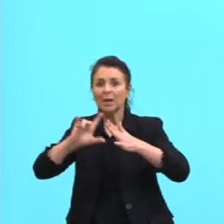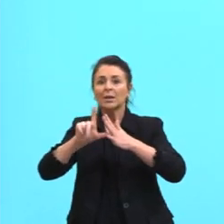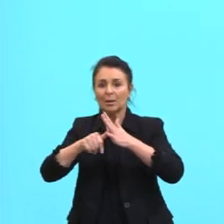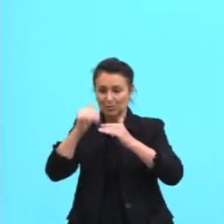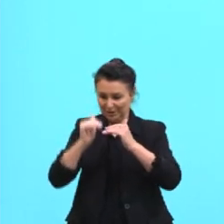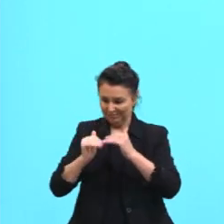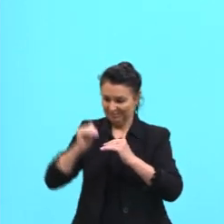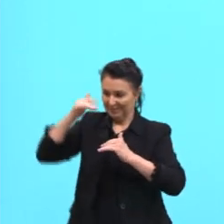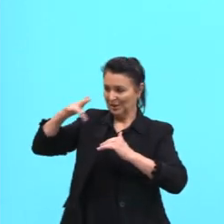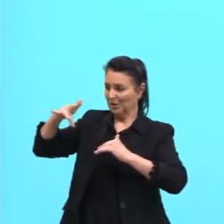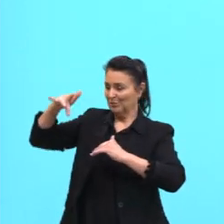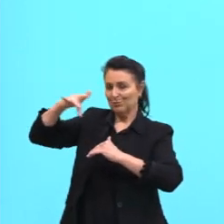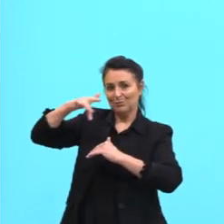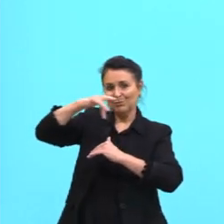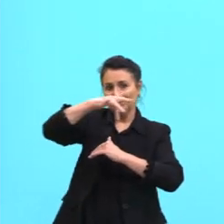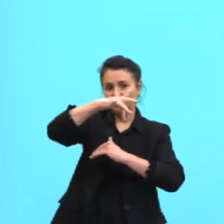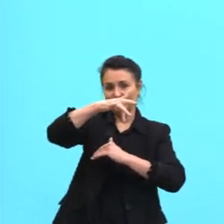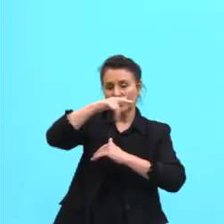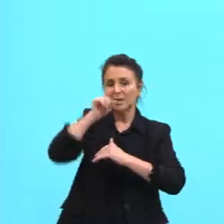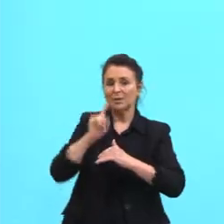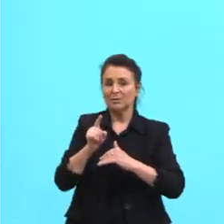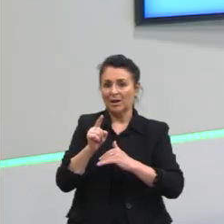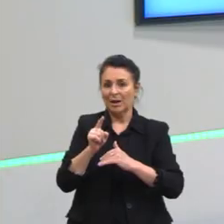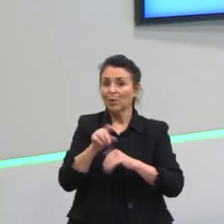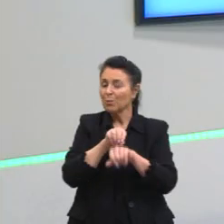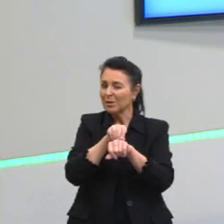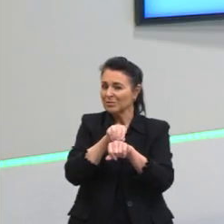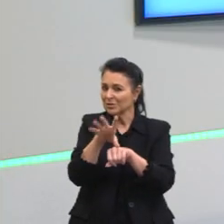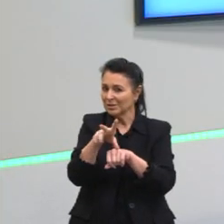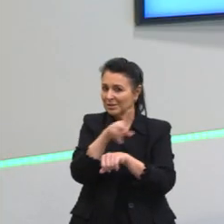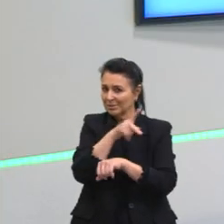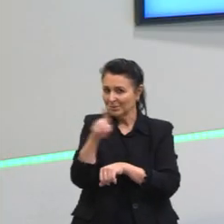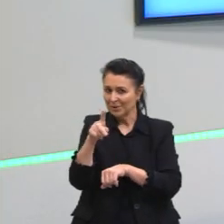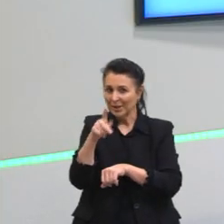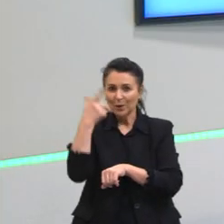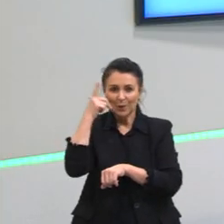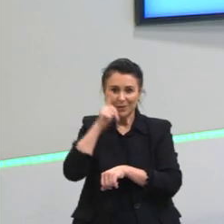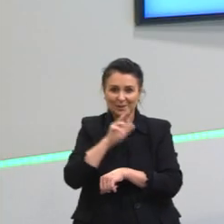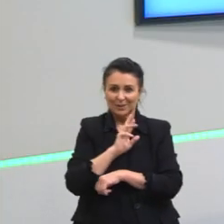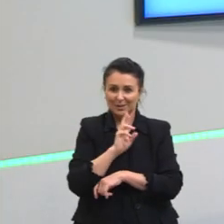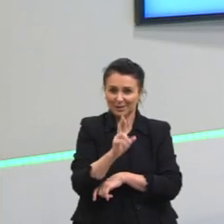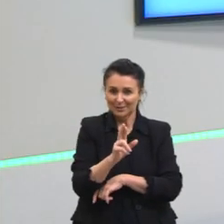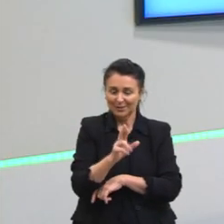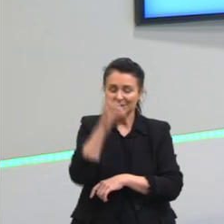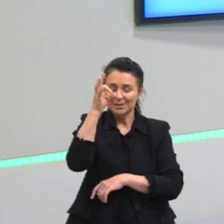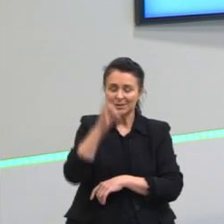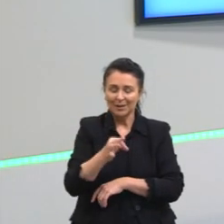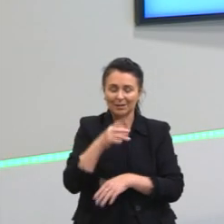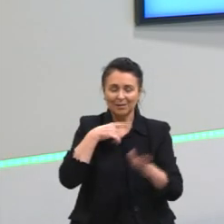Então, isso aqui é um plus para vocês conseguirem responder melhor aí a questão.